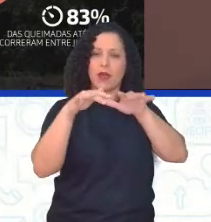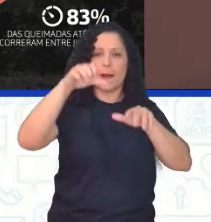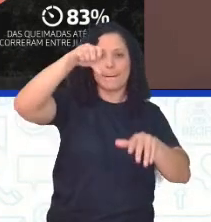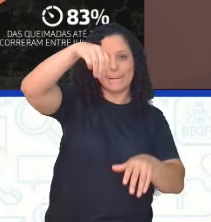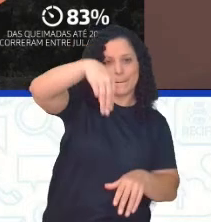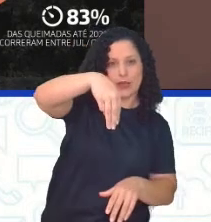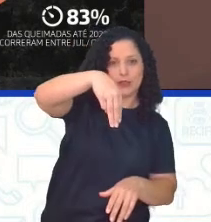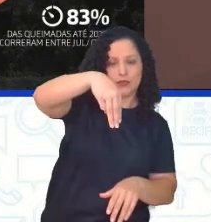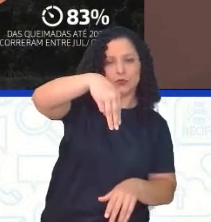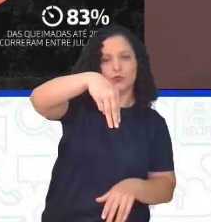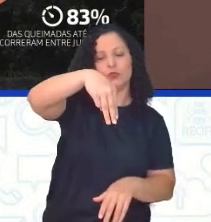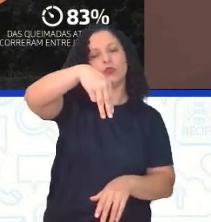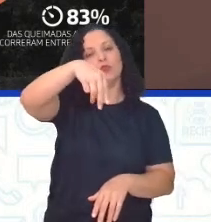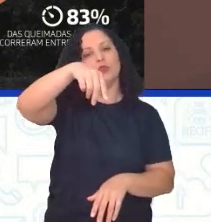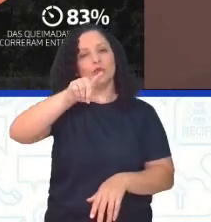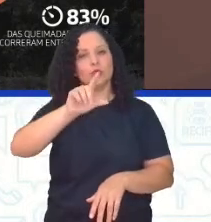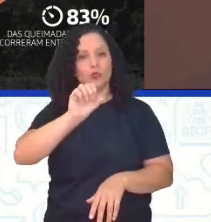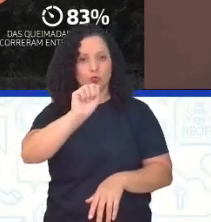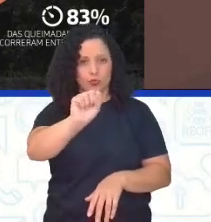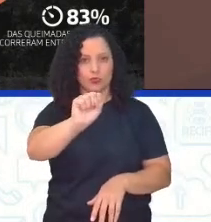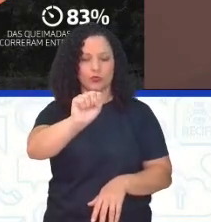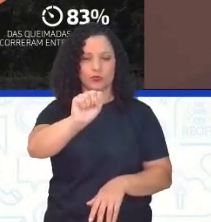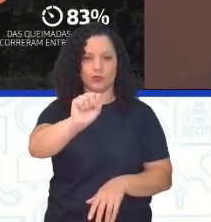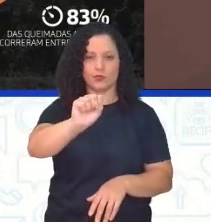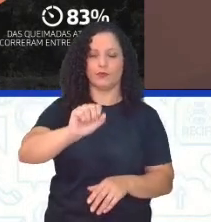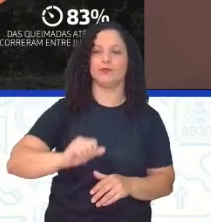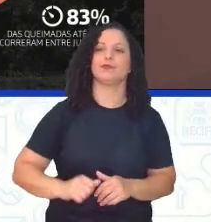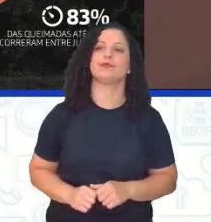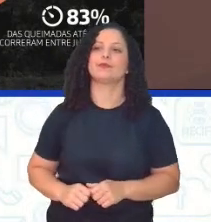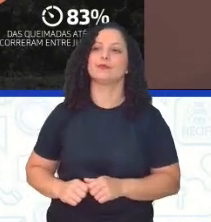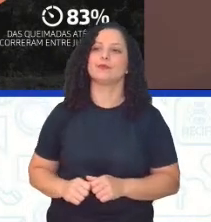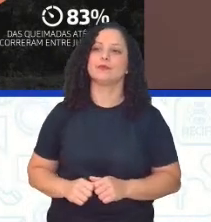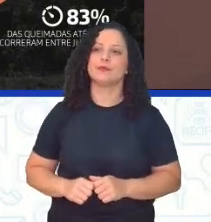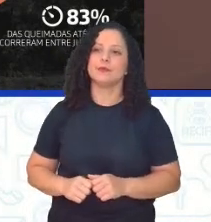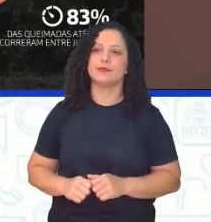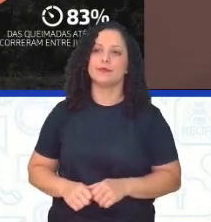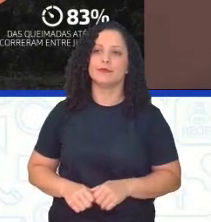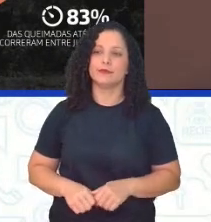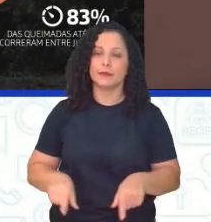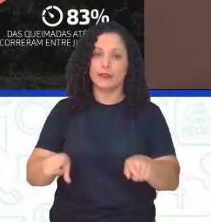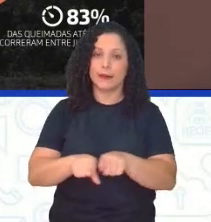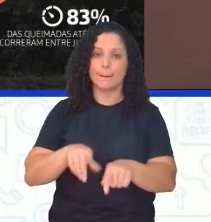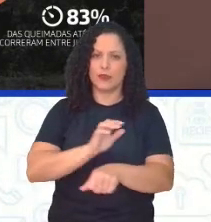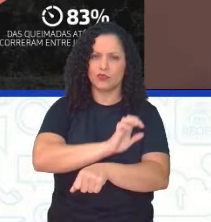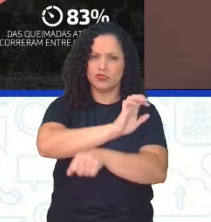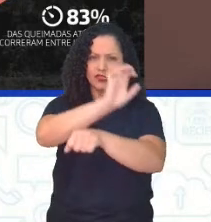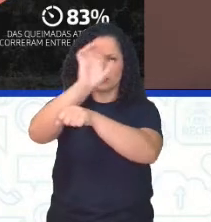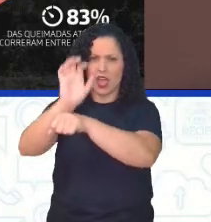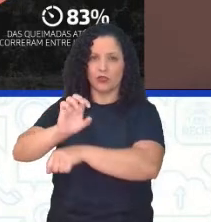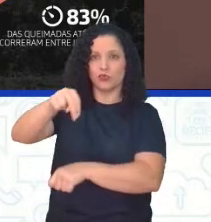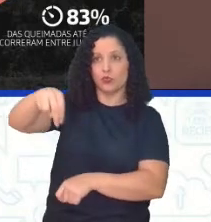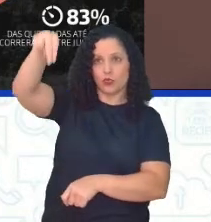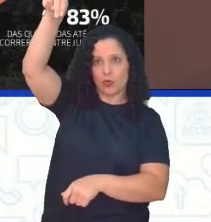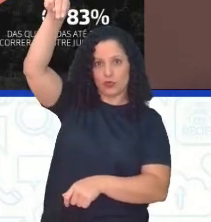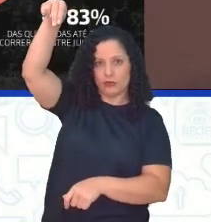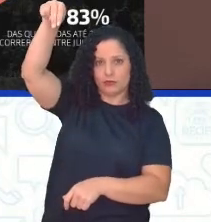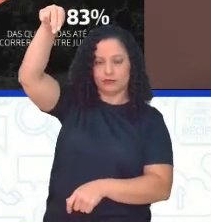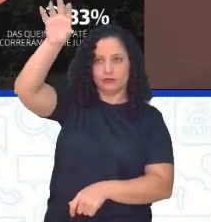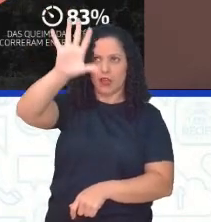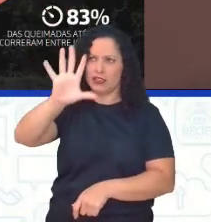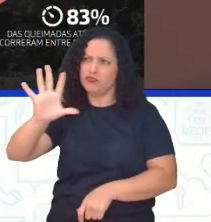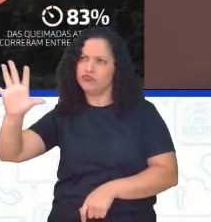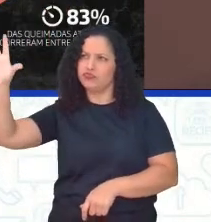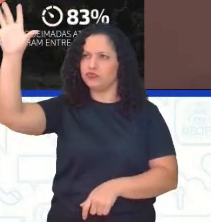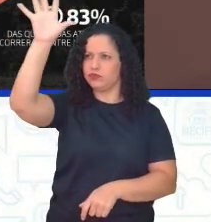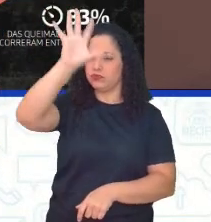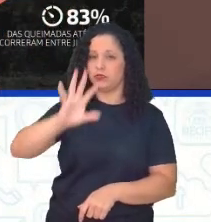Grosso, tá? Mato Grosso do Sul e os estados já do norte aí, fronteriores. Então, a